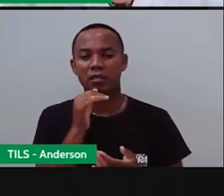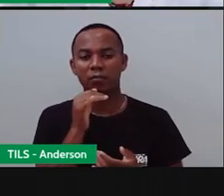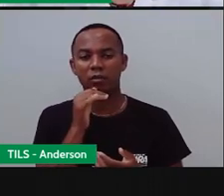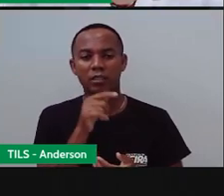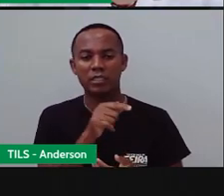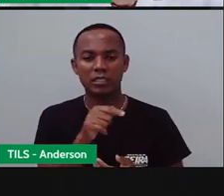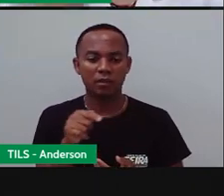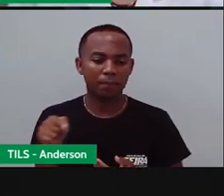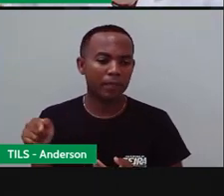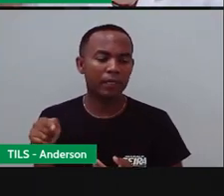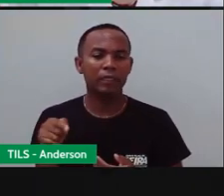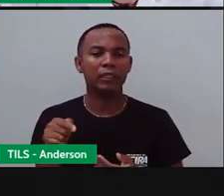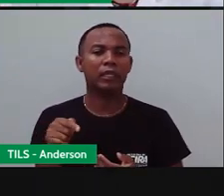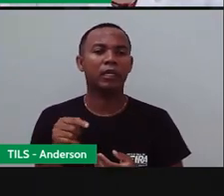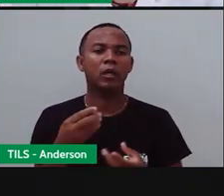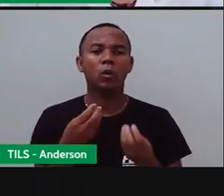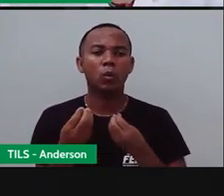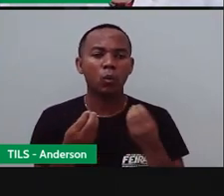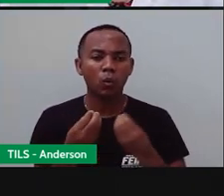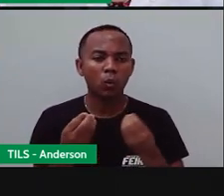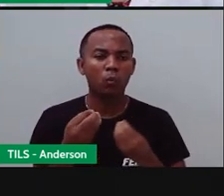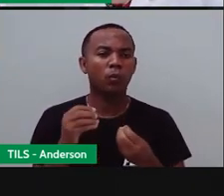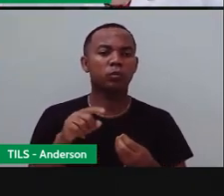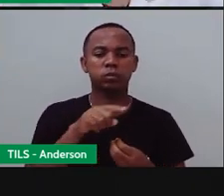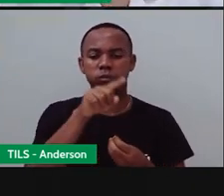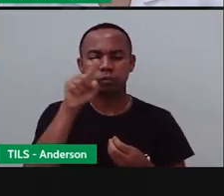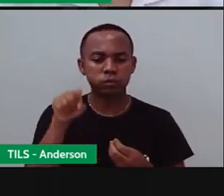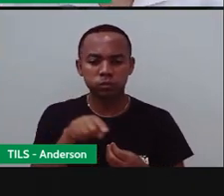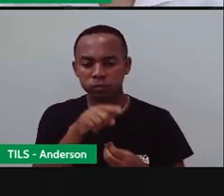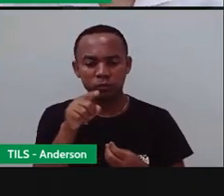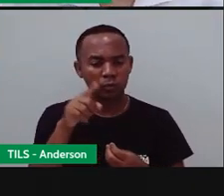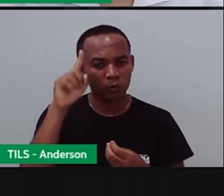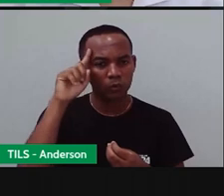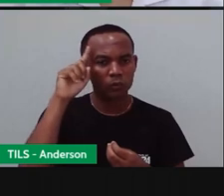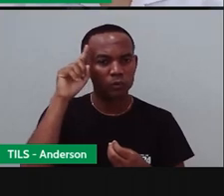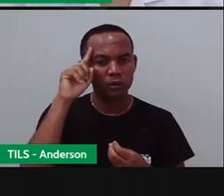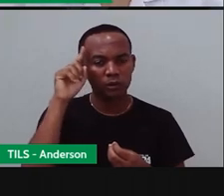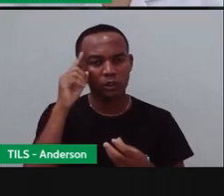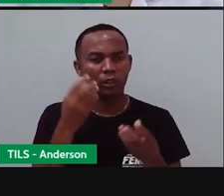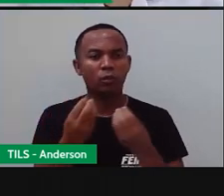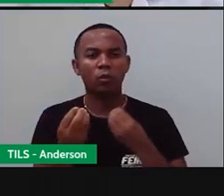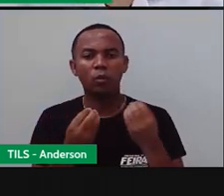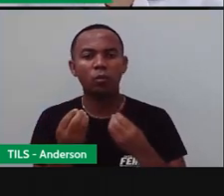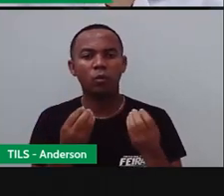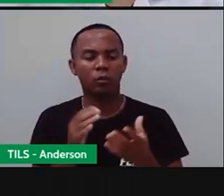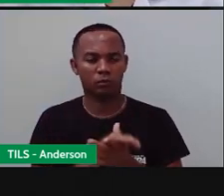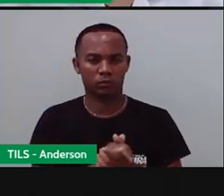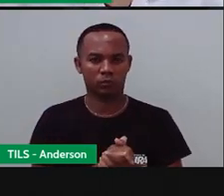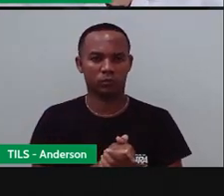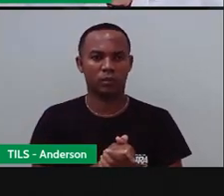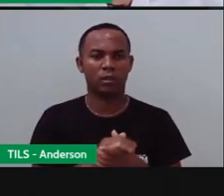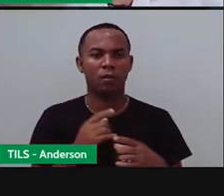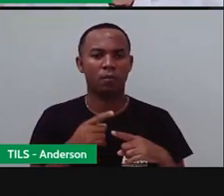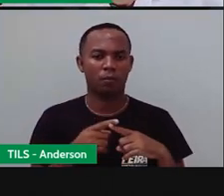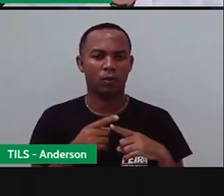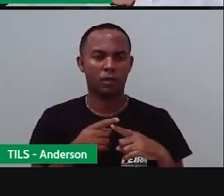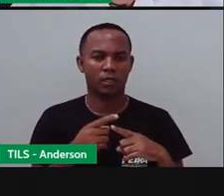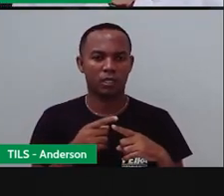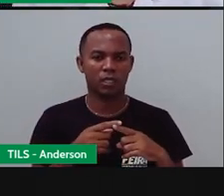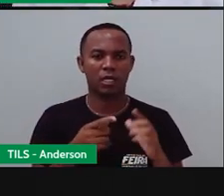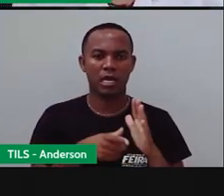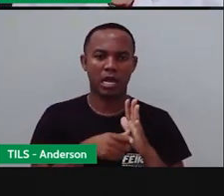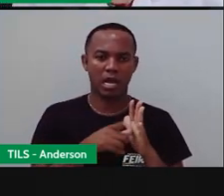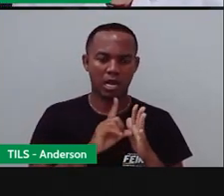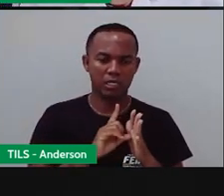O que é é rotina? Aquilo que você faz, ó, todos os dias. Como é que tá a sua rotina diária? Porque antes, na sua rotina,